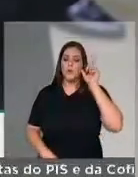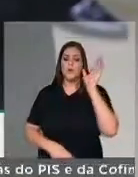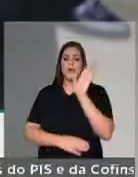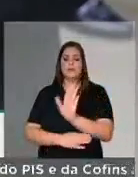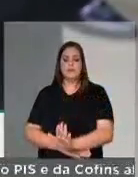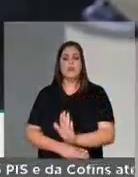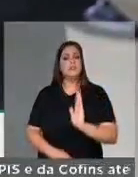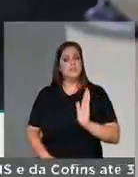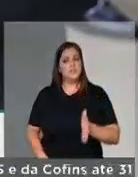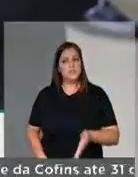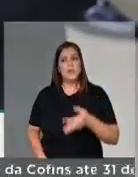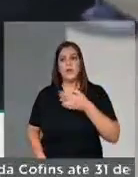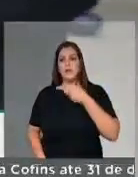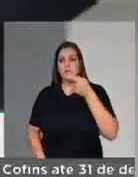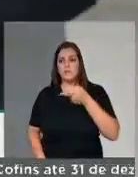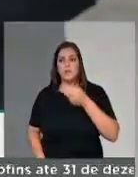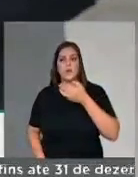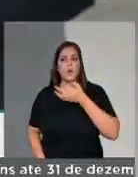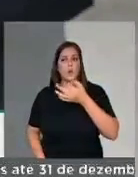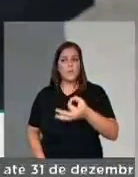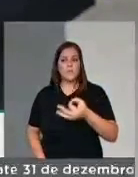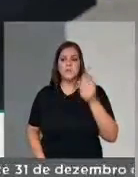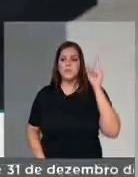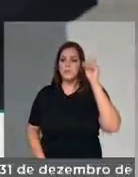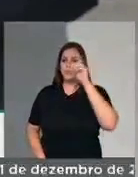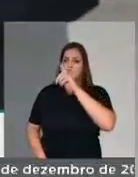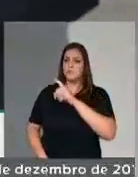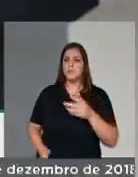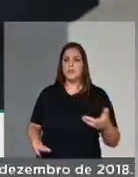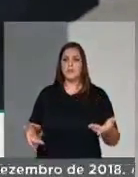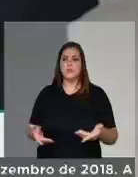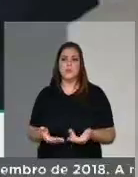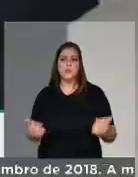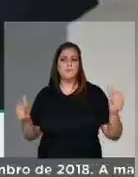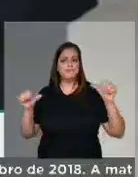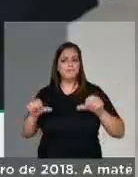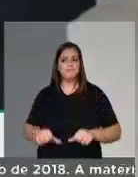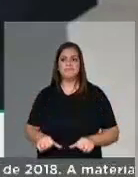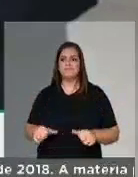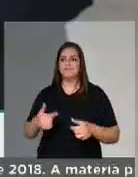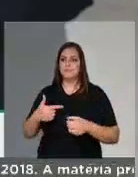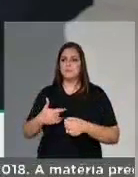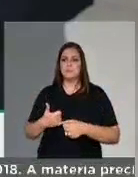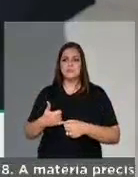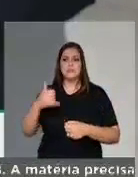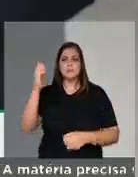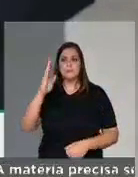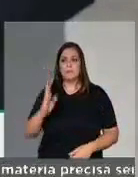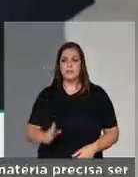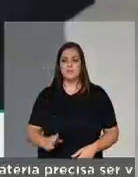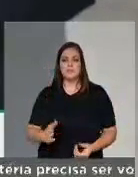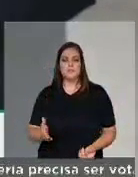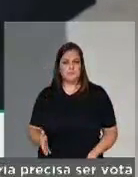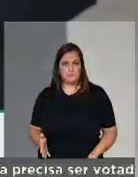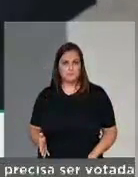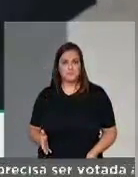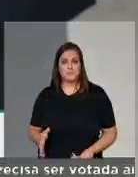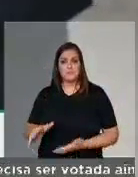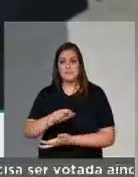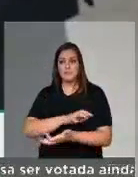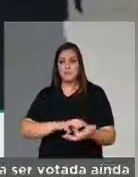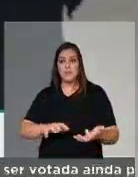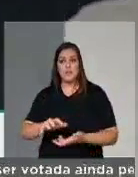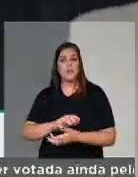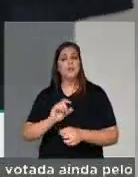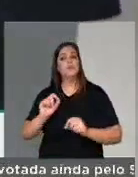sobre esse grave problema envolvendo o desabastecimento do Brasil inteiro. Essa é uma paralisação